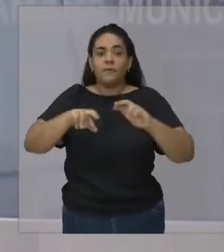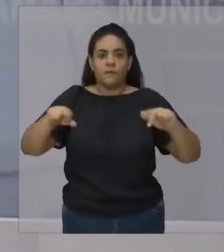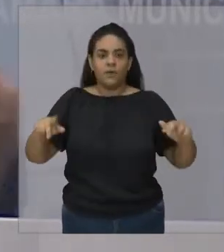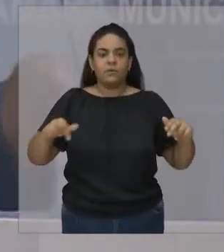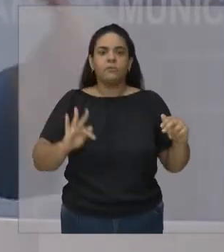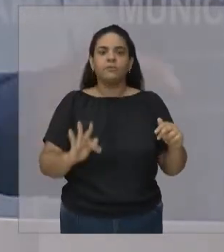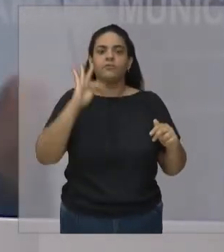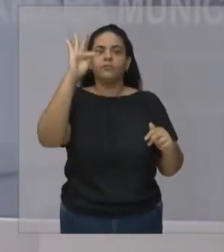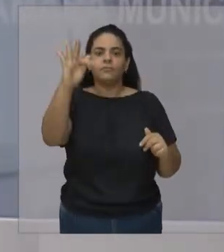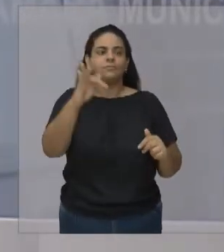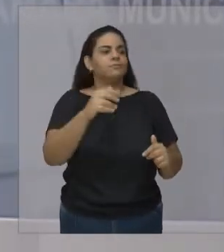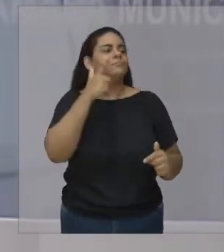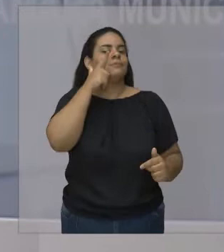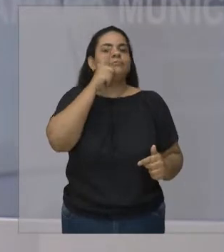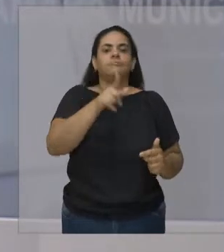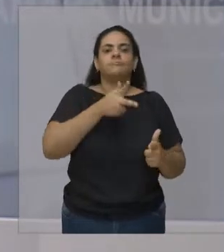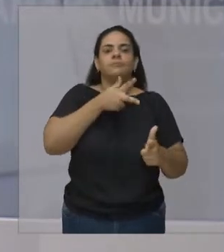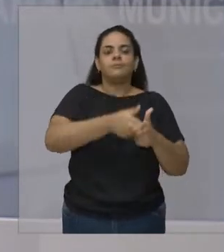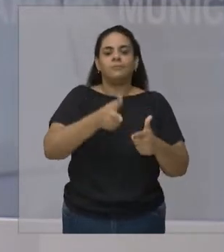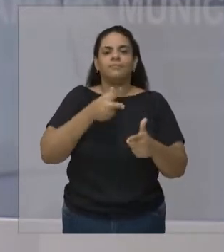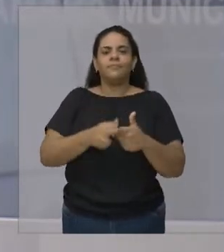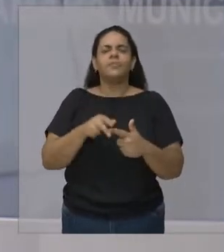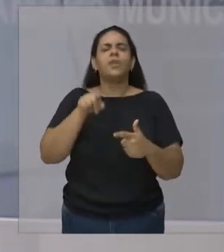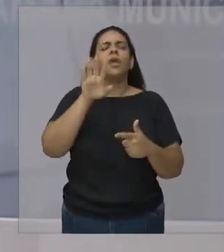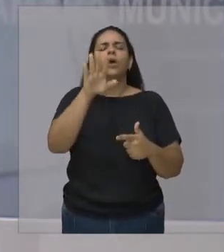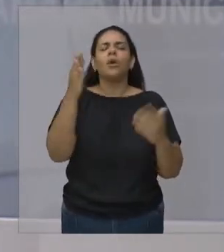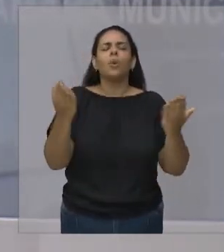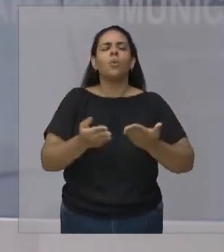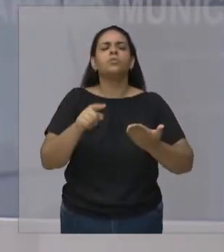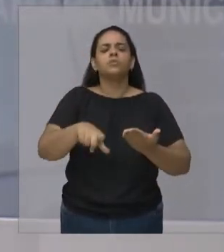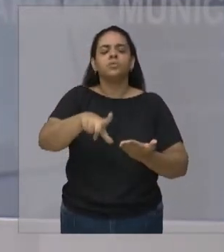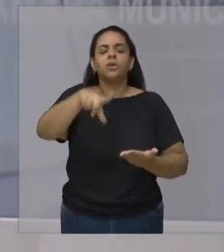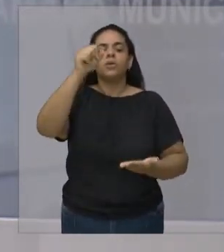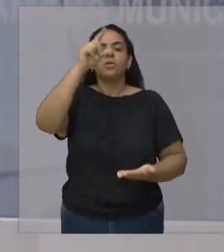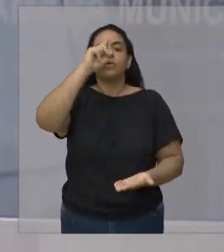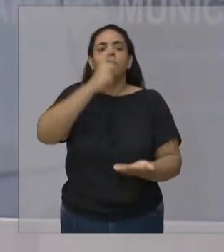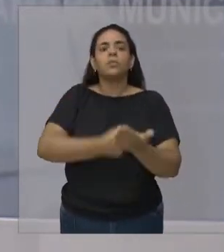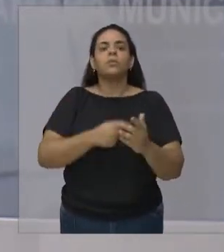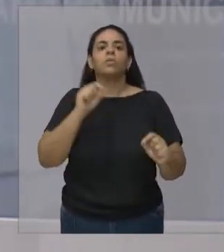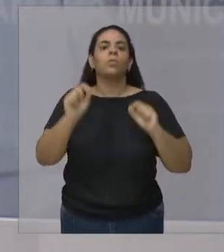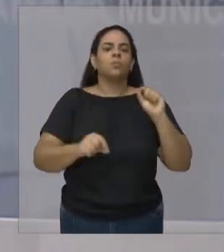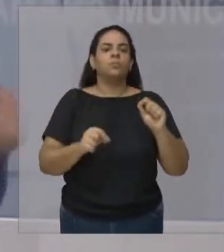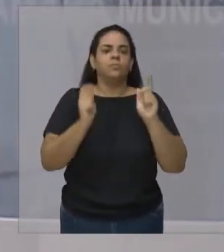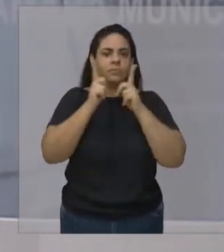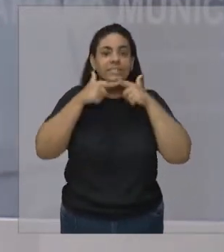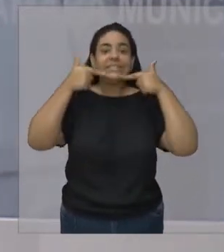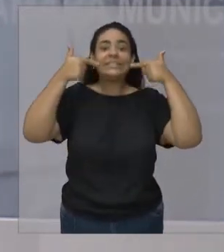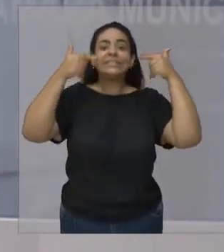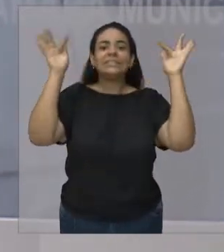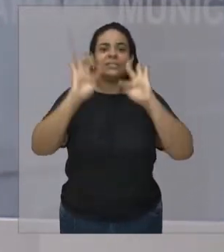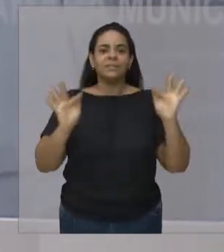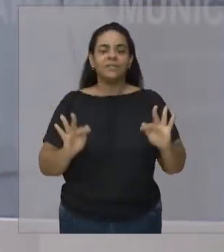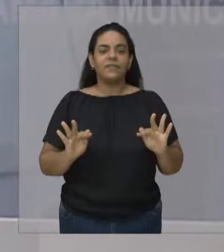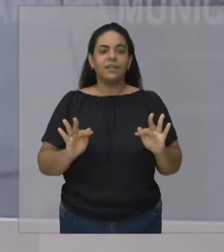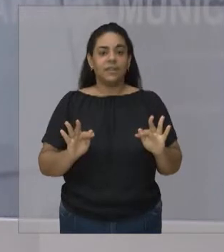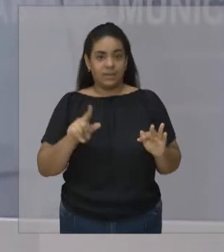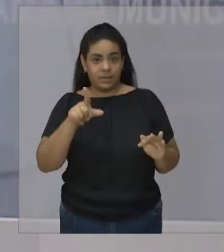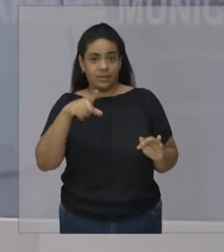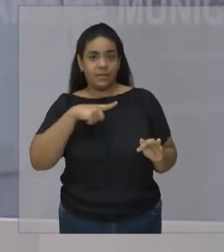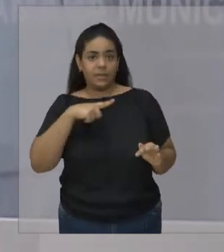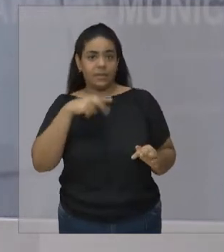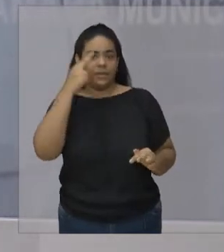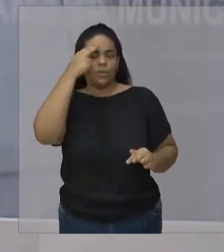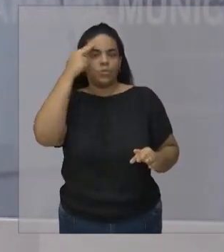O que você está escolhendo hoje? Está escolhendo sorrir? Está escolhendo ser feliz? Está escolhendo ir em busca dos seus sonhos? Dos seus